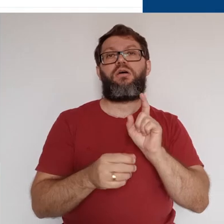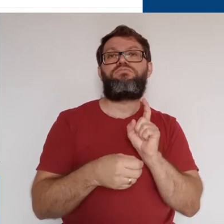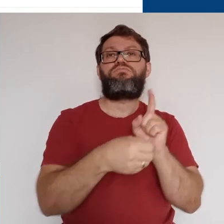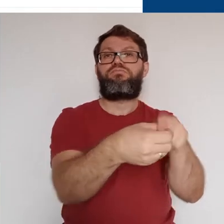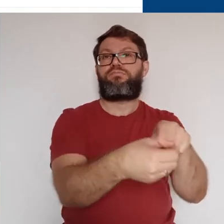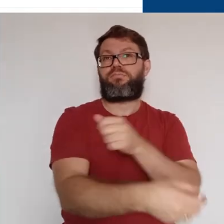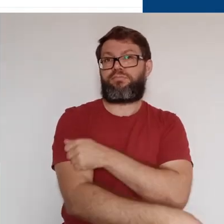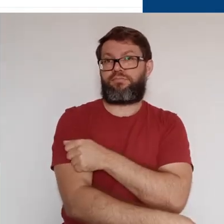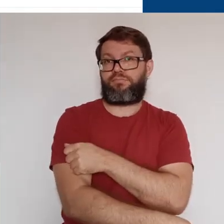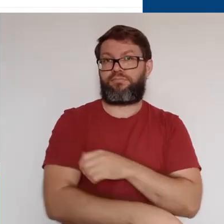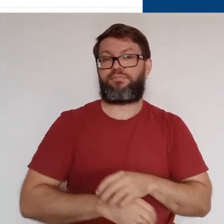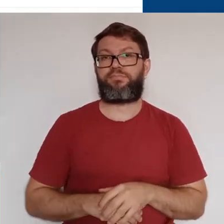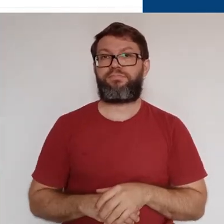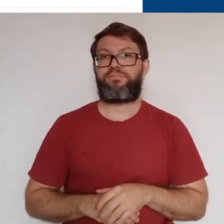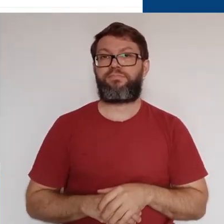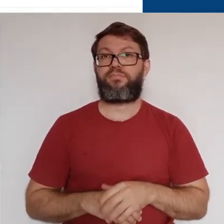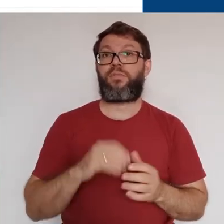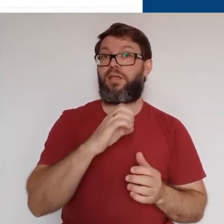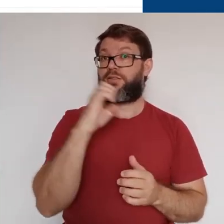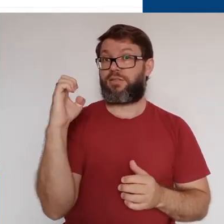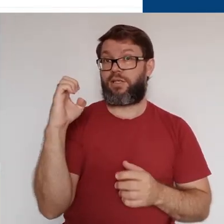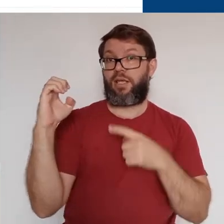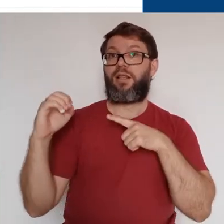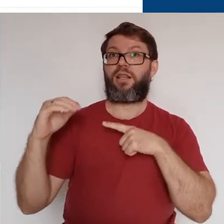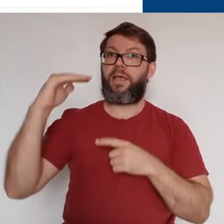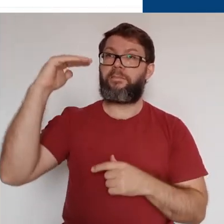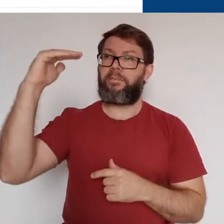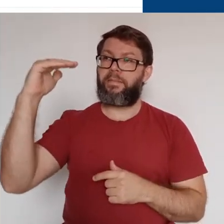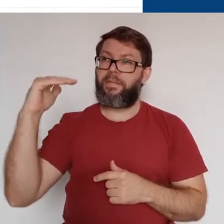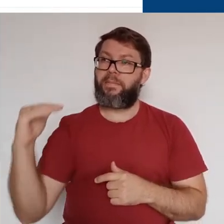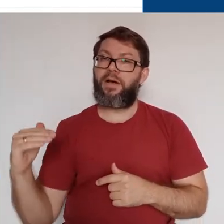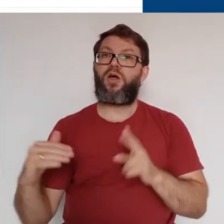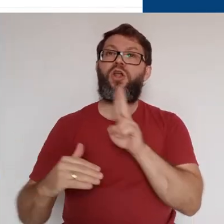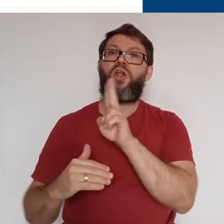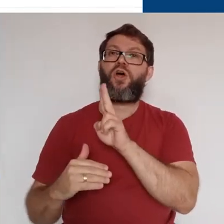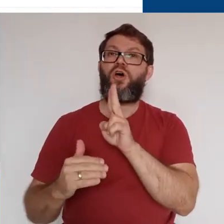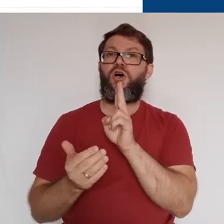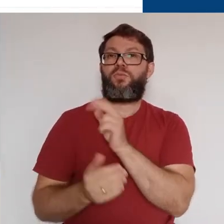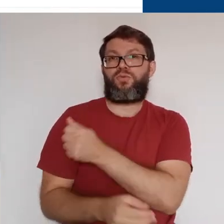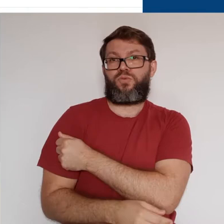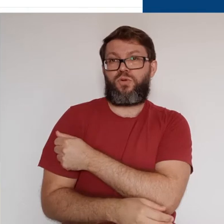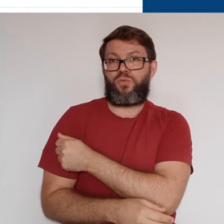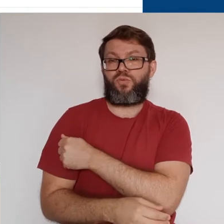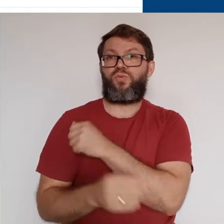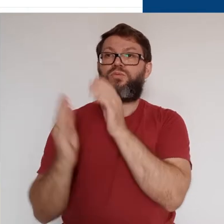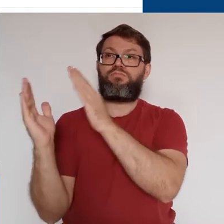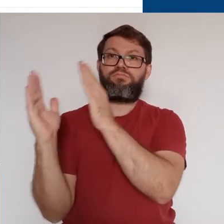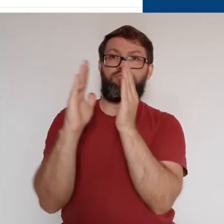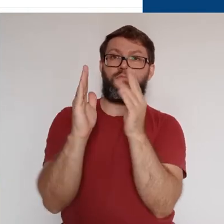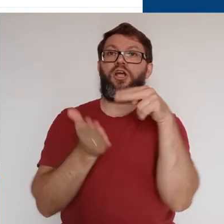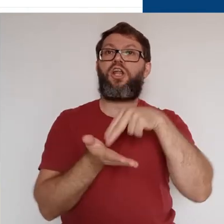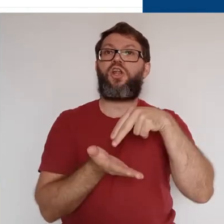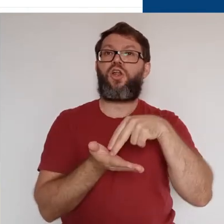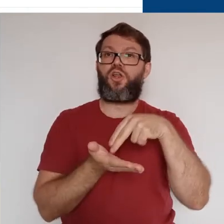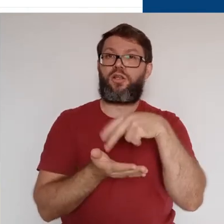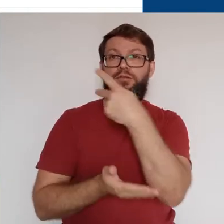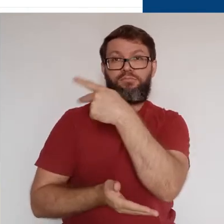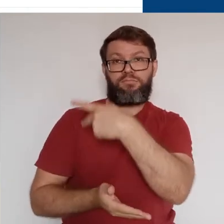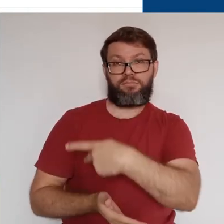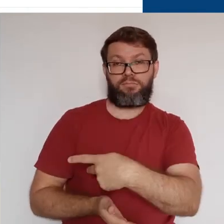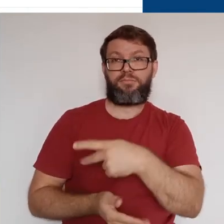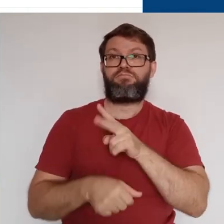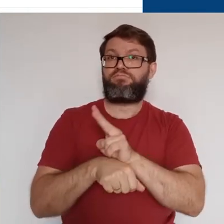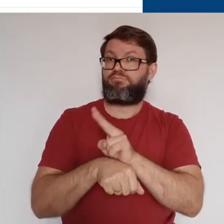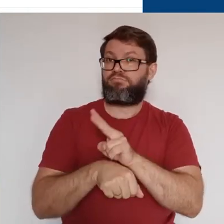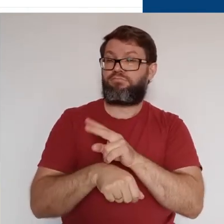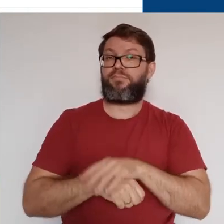já foi devolvida ao aluno. No lado esquerdo da tela, temos a nossa relação de alunos e logo ao lado, a nota